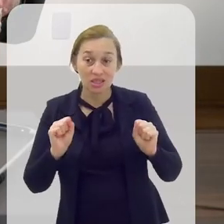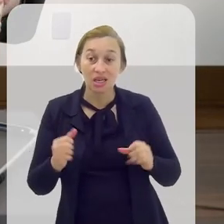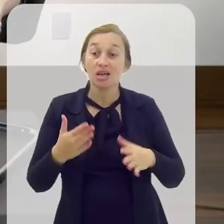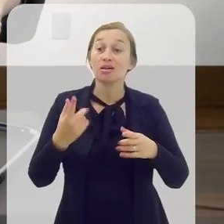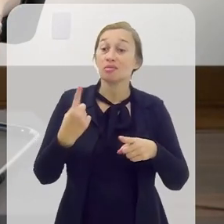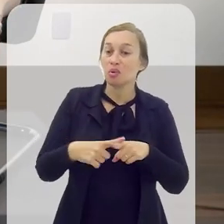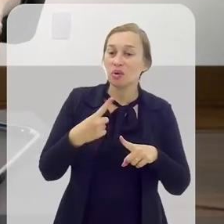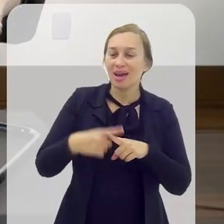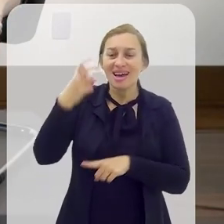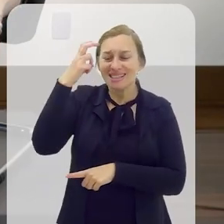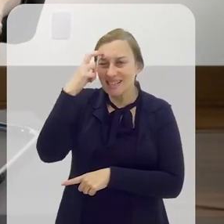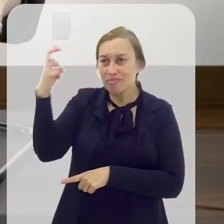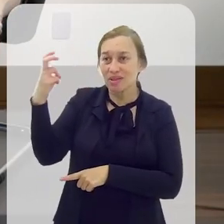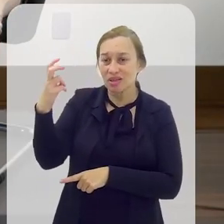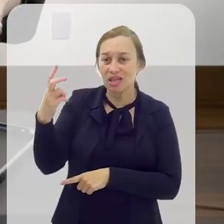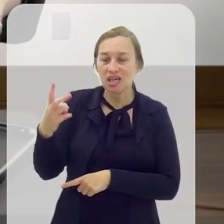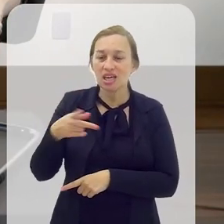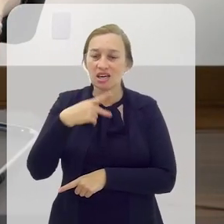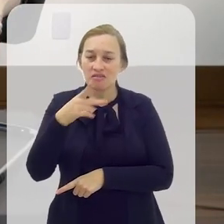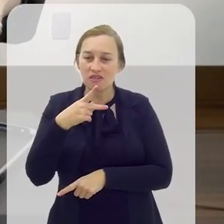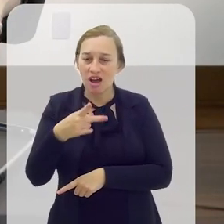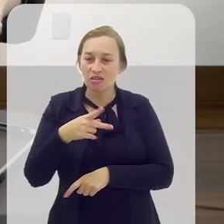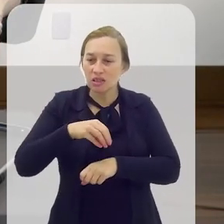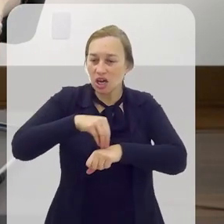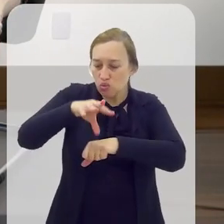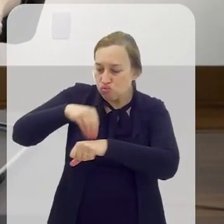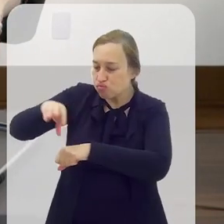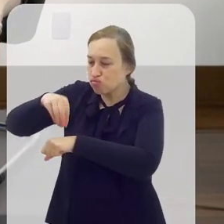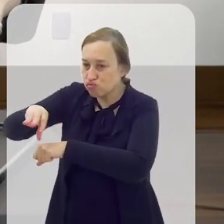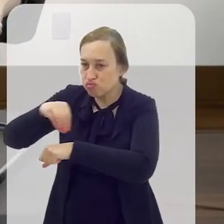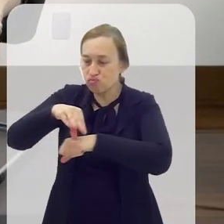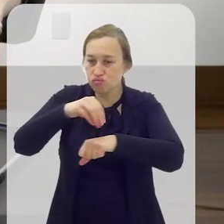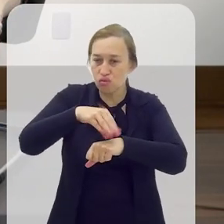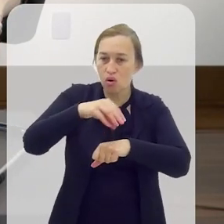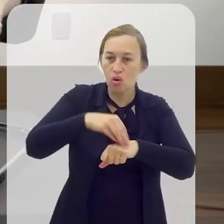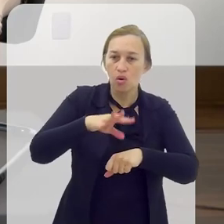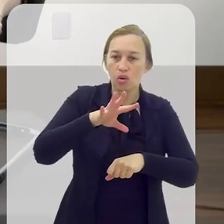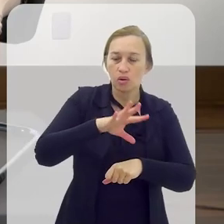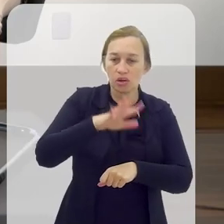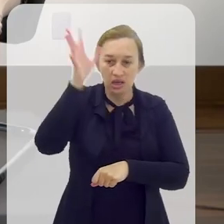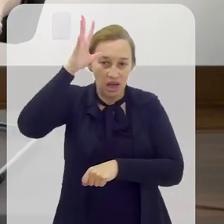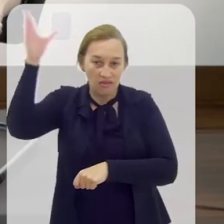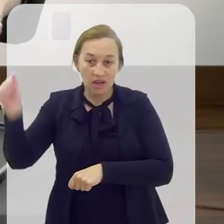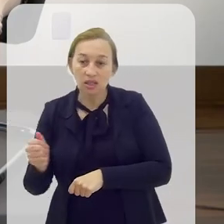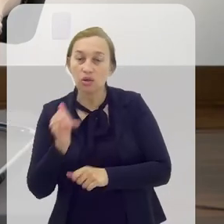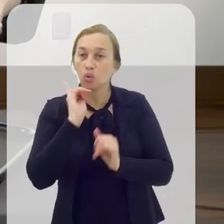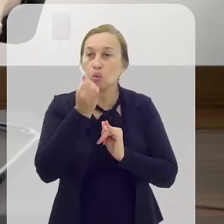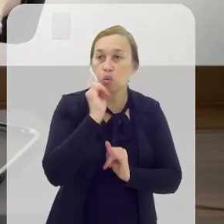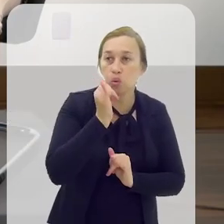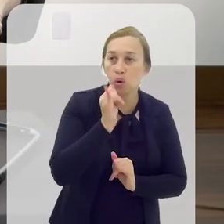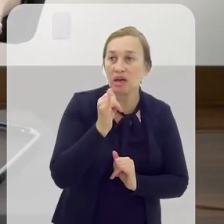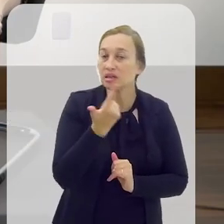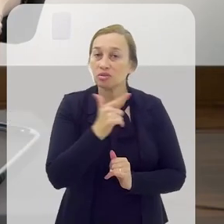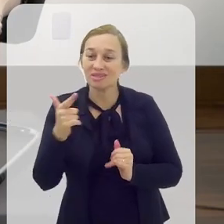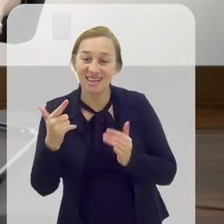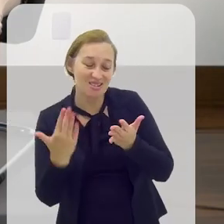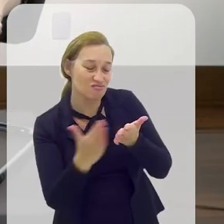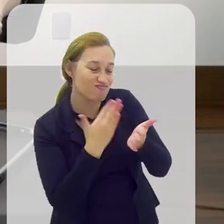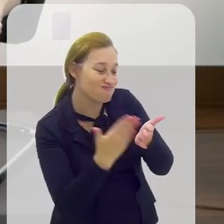Até por conta da questão da sabedoria que a gente fala, que é transmitida de matriz oral. A gente não tem